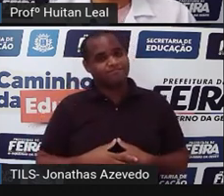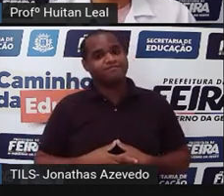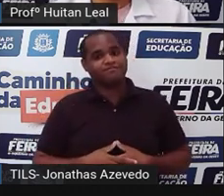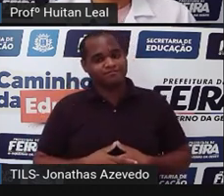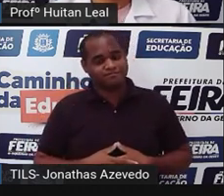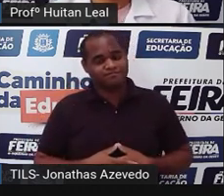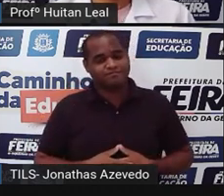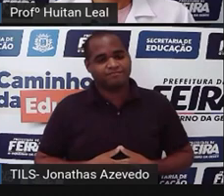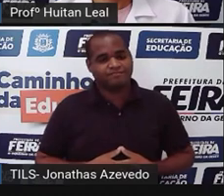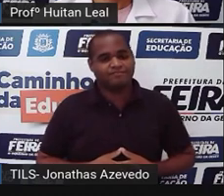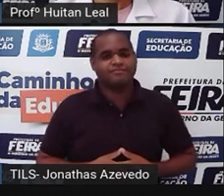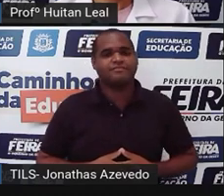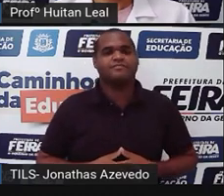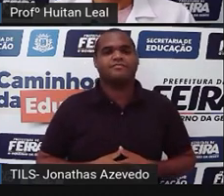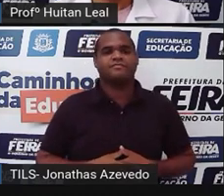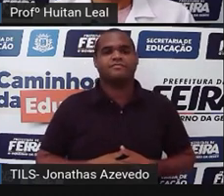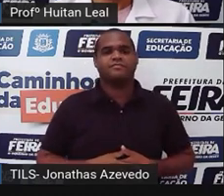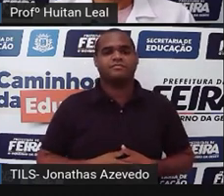reflexão.